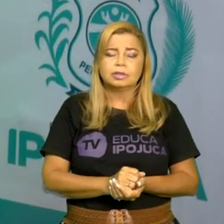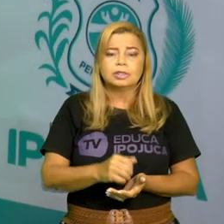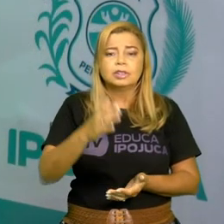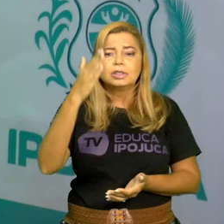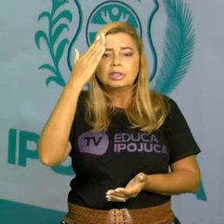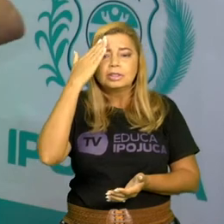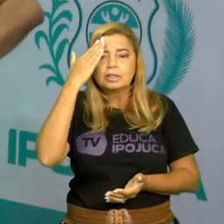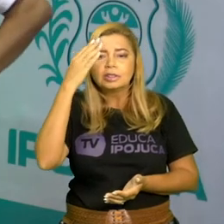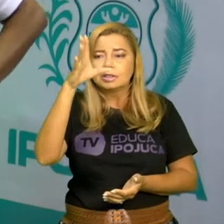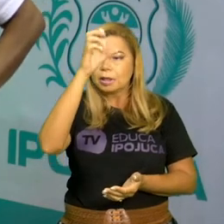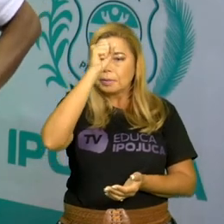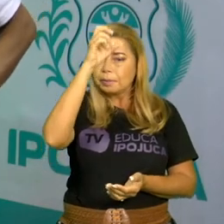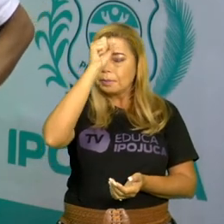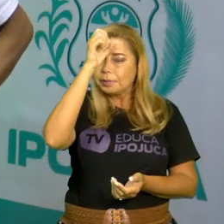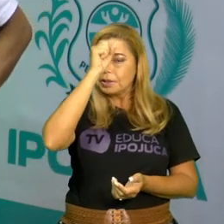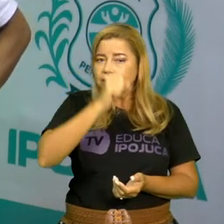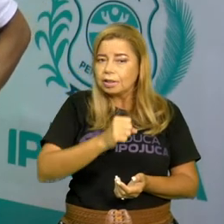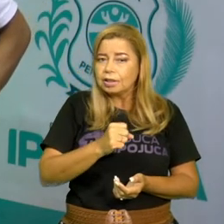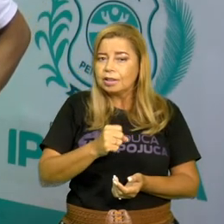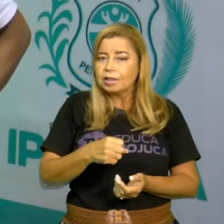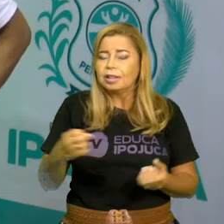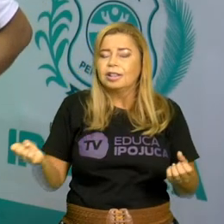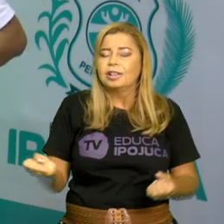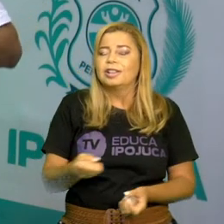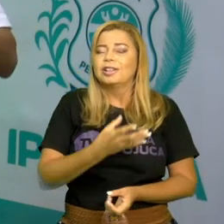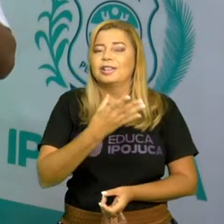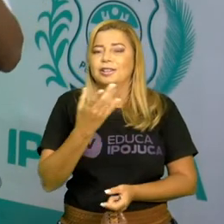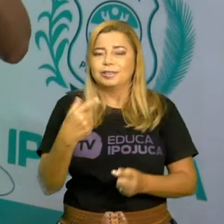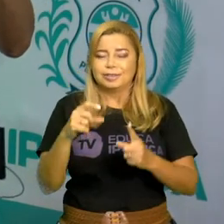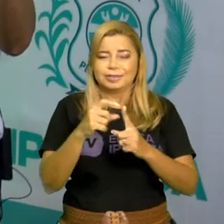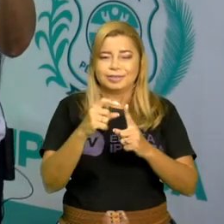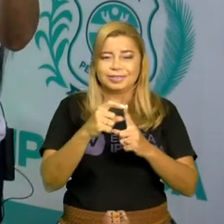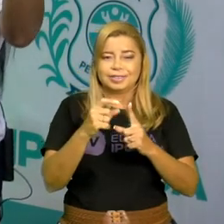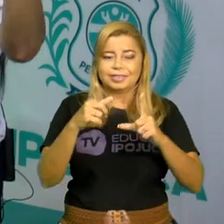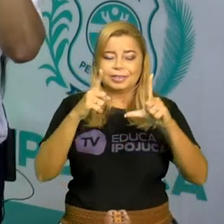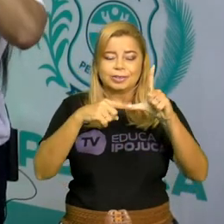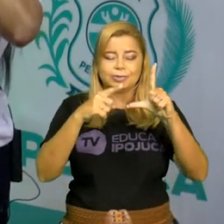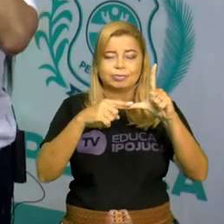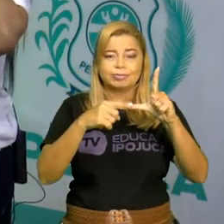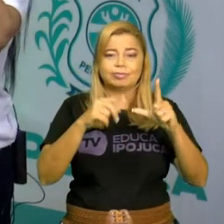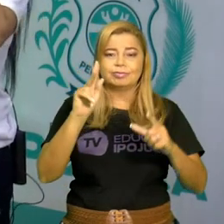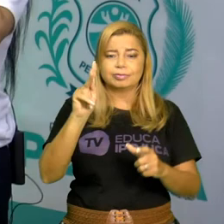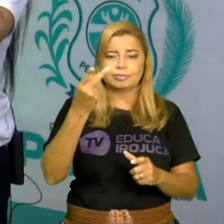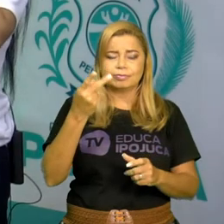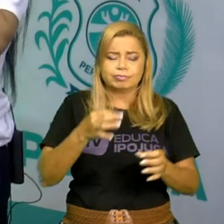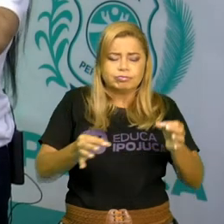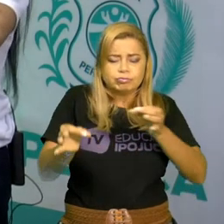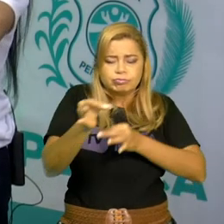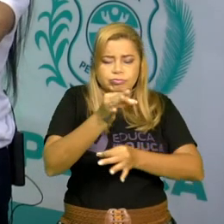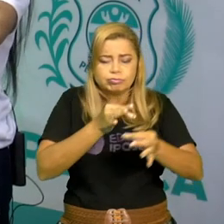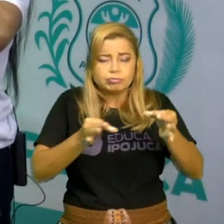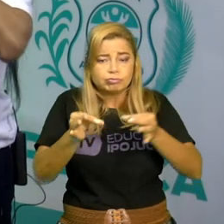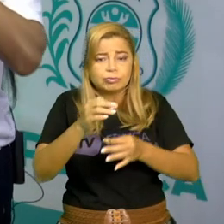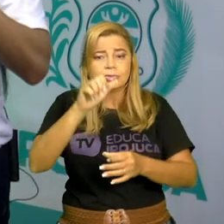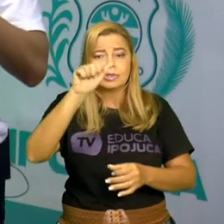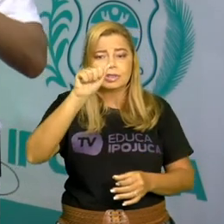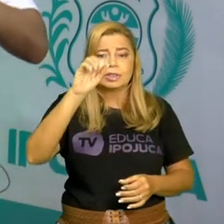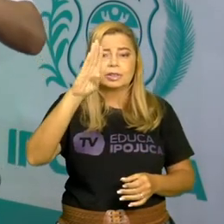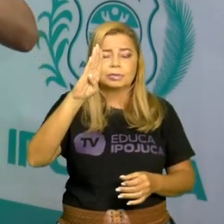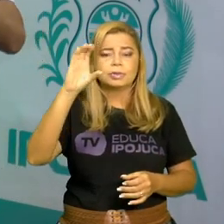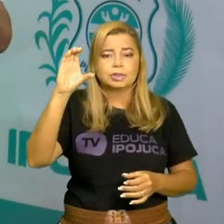e aprender novas palavras com H. Você vai usar a ordem alfabética da outra aula,